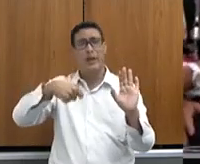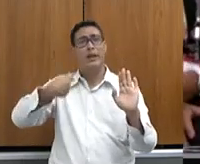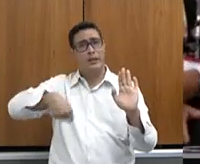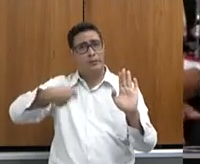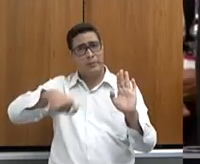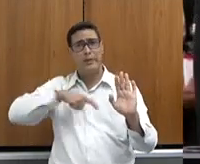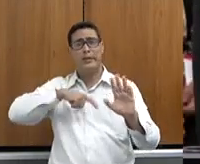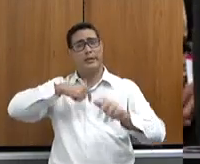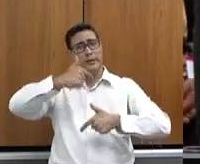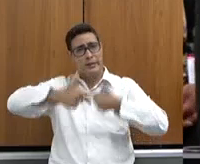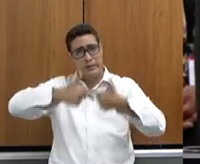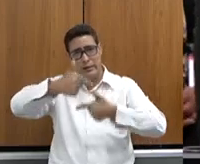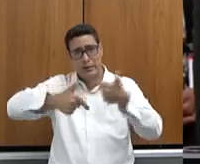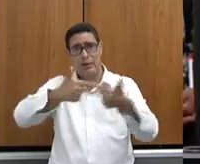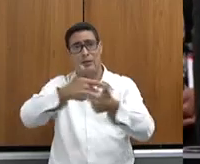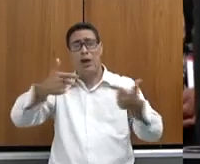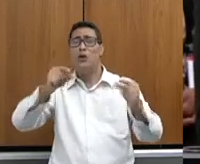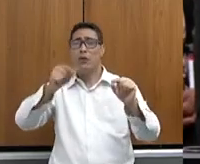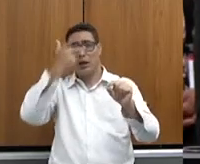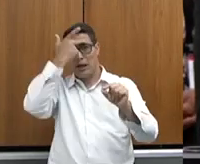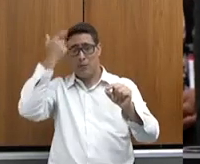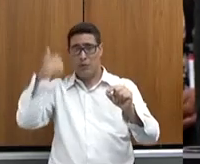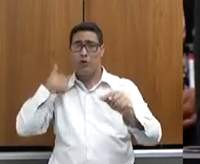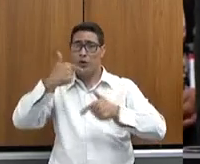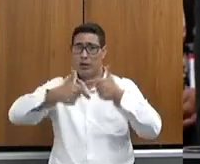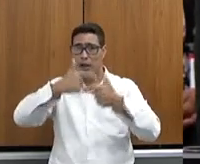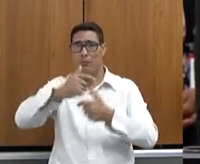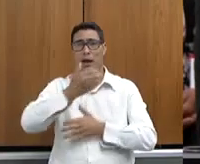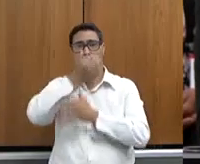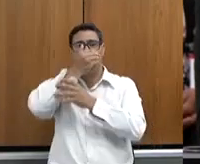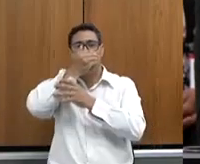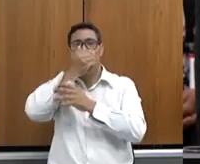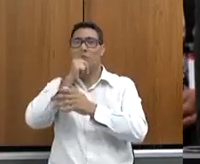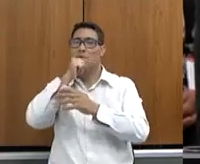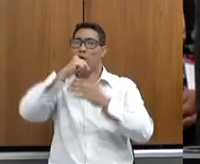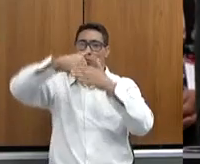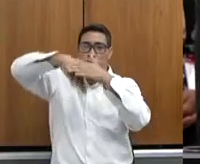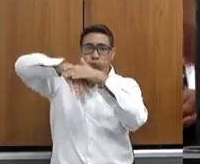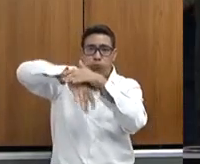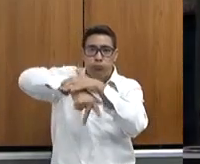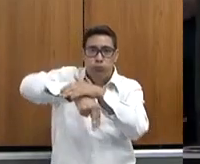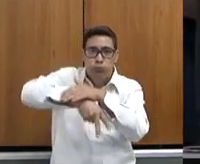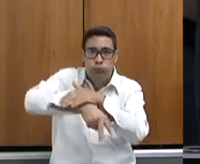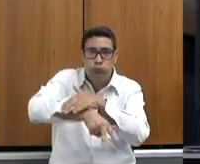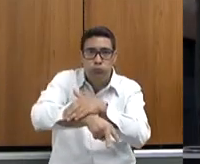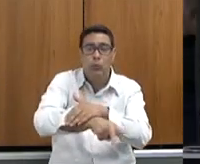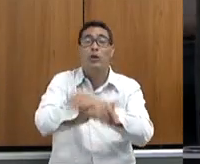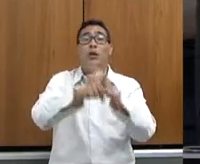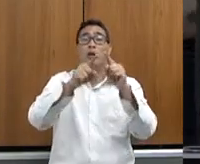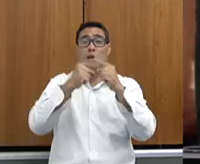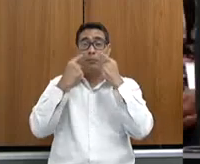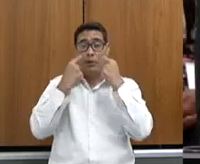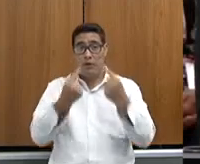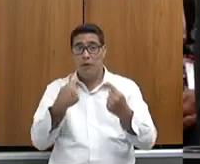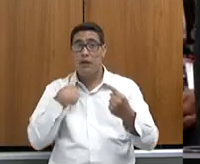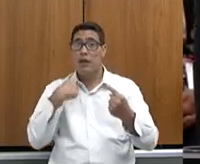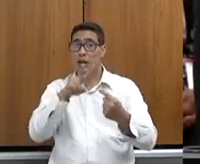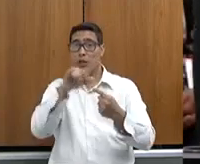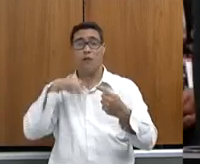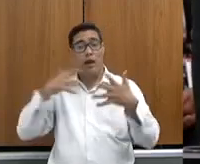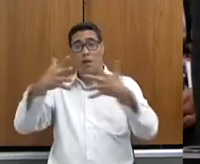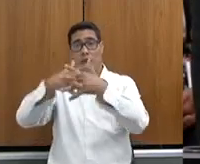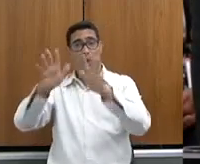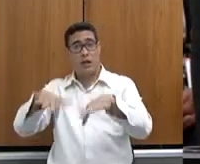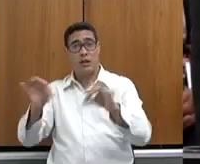executada, inclusive, por mergulhadores, e vai melhorar e vai simplesmente não comprometer o abastecimento desses